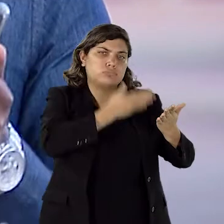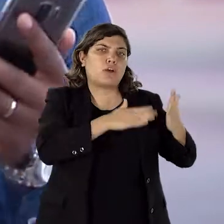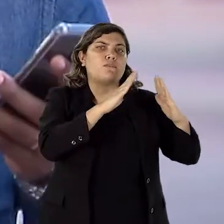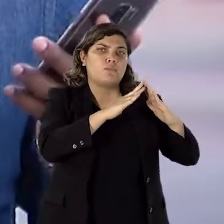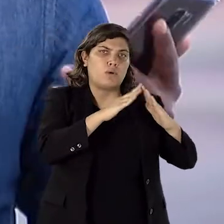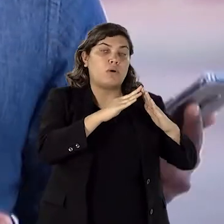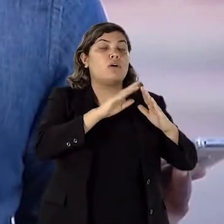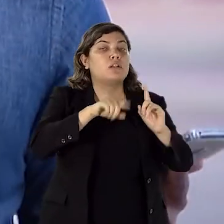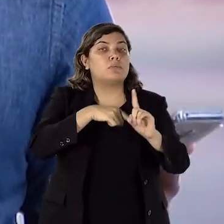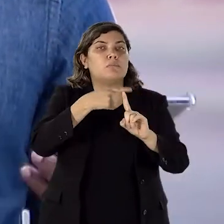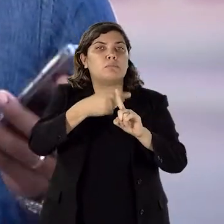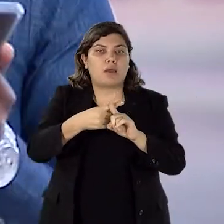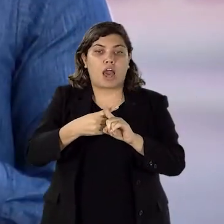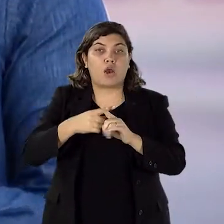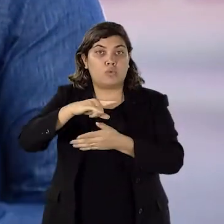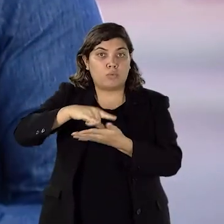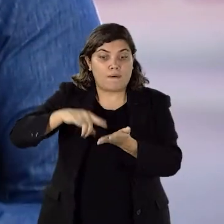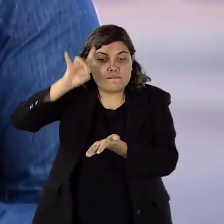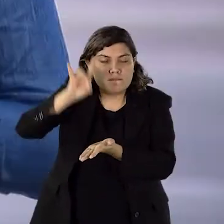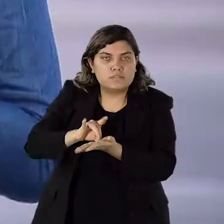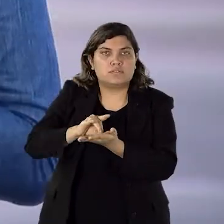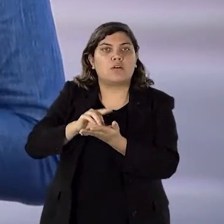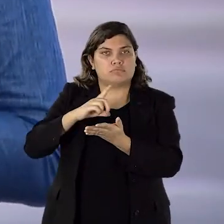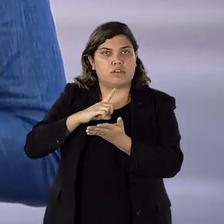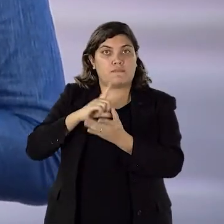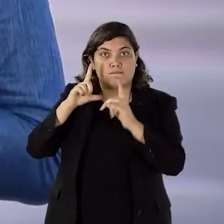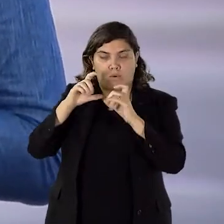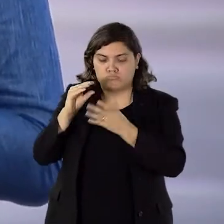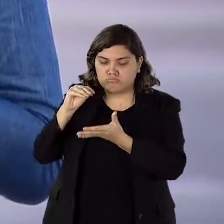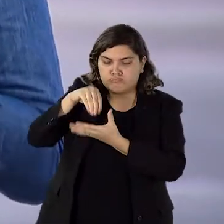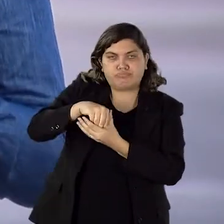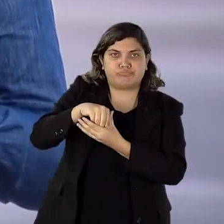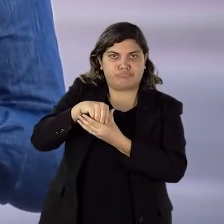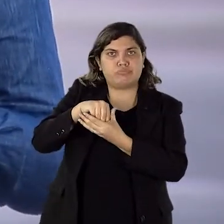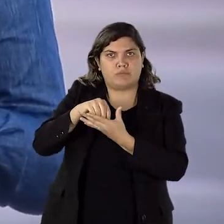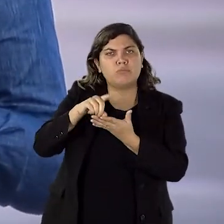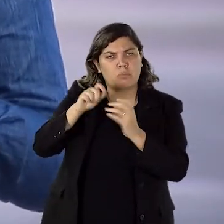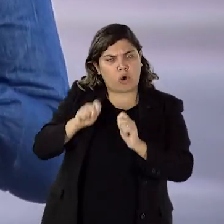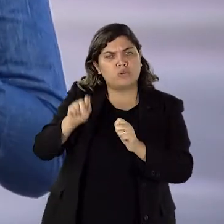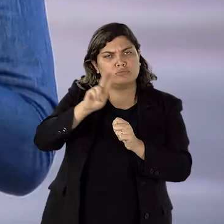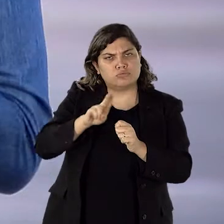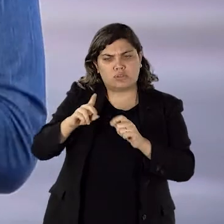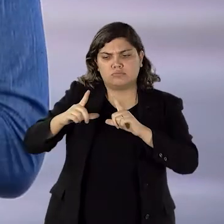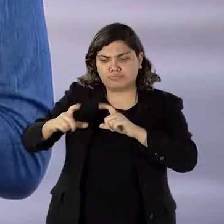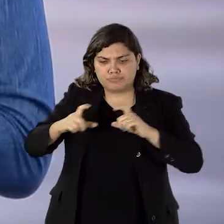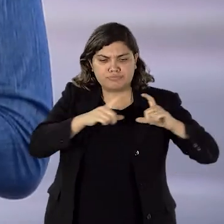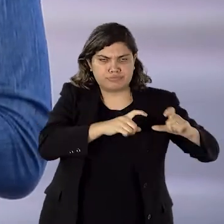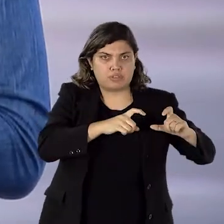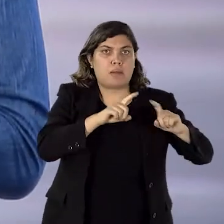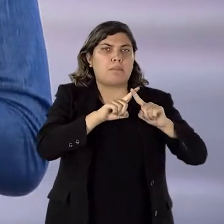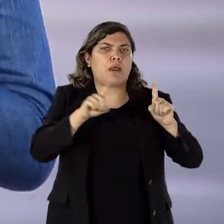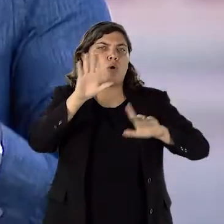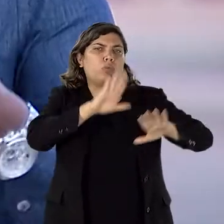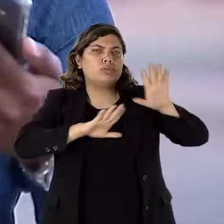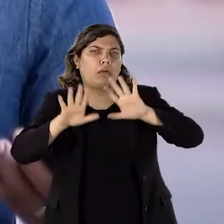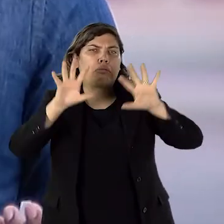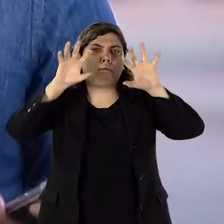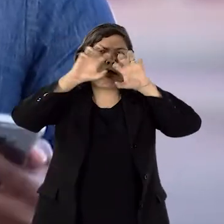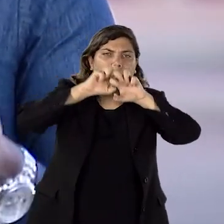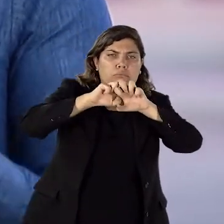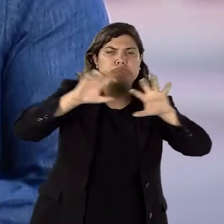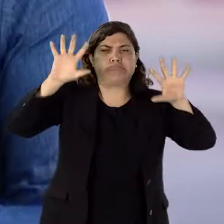de um documento oficial com foto. Você pode tirar essas fotos do seu celular mesmo, mas cuidado para elas não saírem